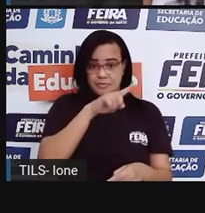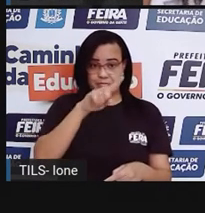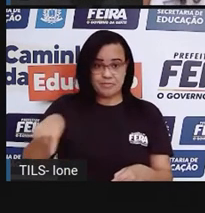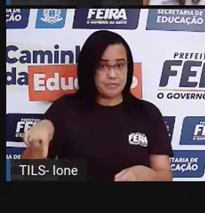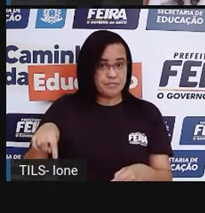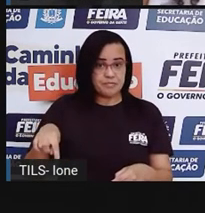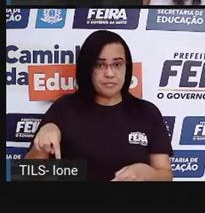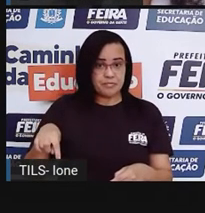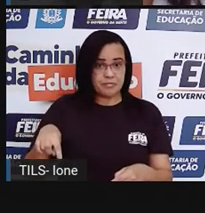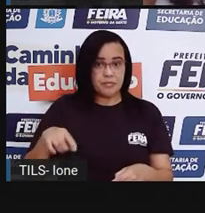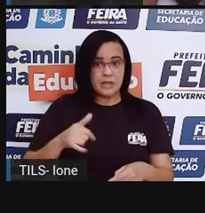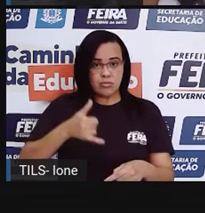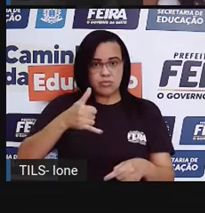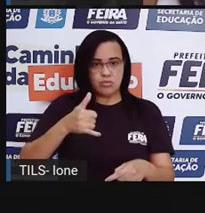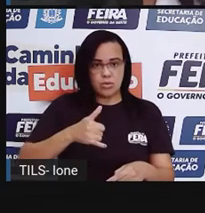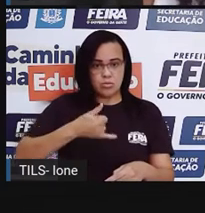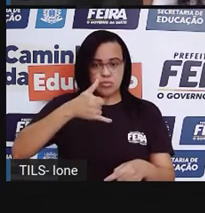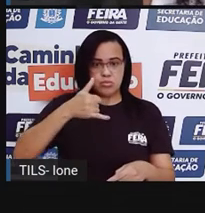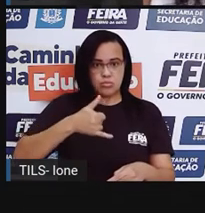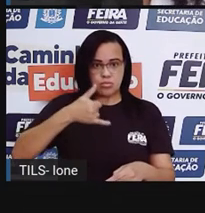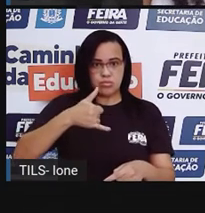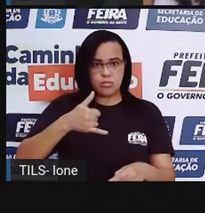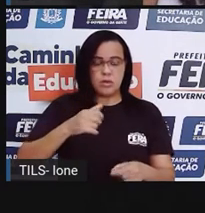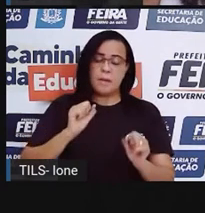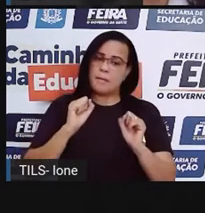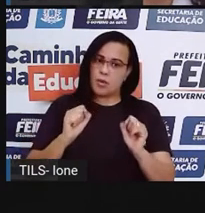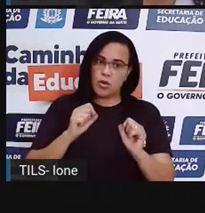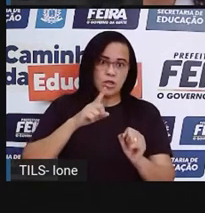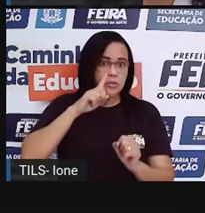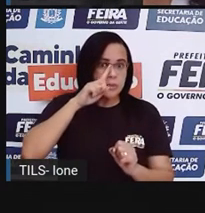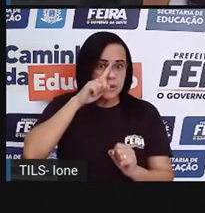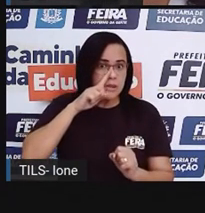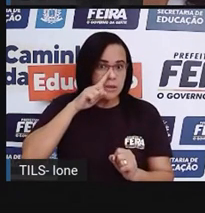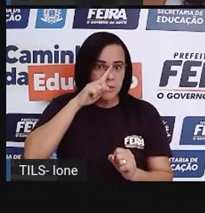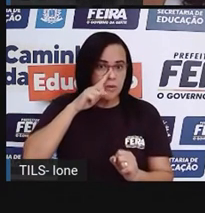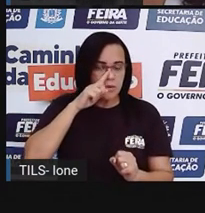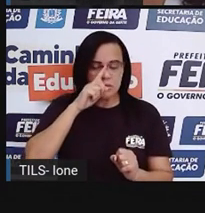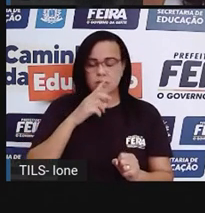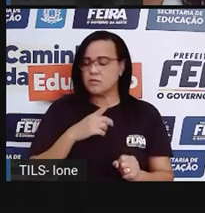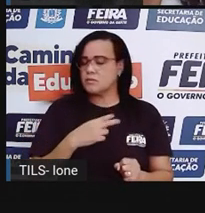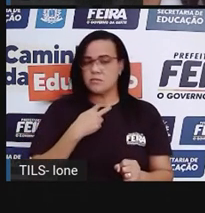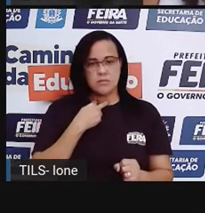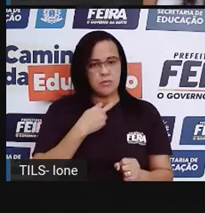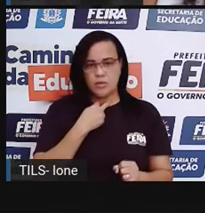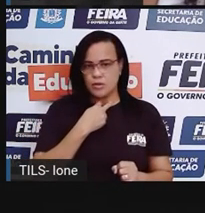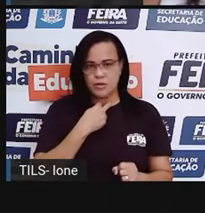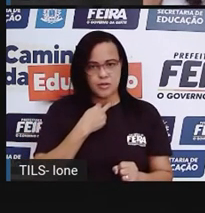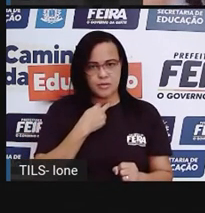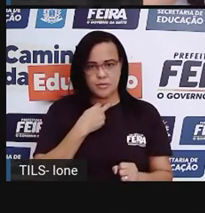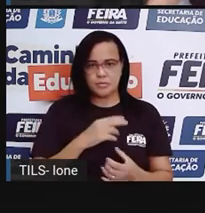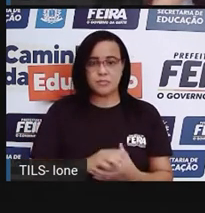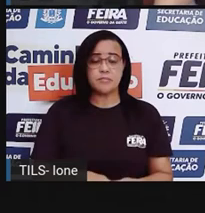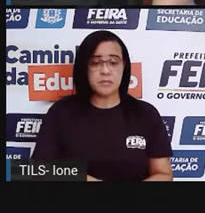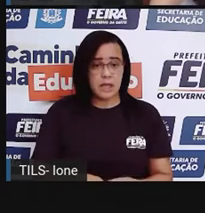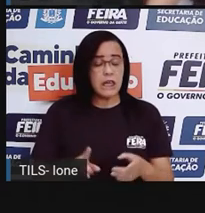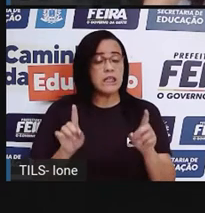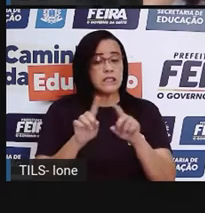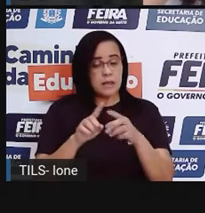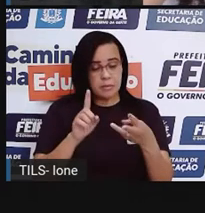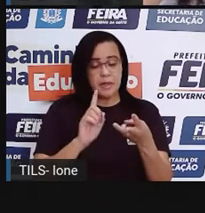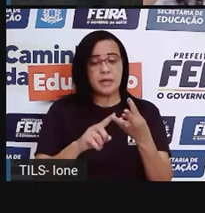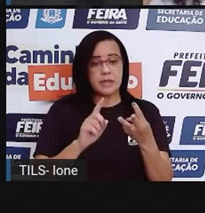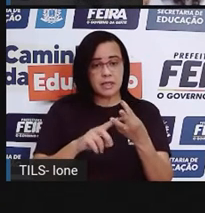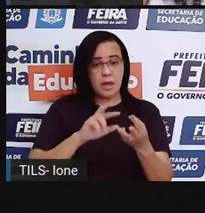choque elétrico. Então, não pode mexer em tomadas. Ou mexer em produtos de limpeza